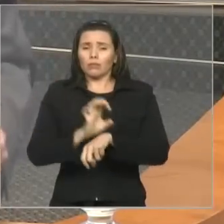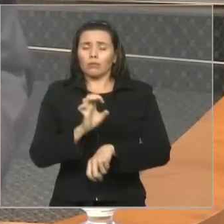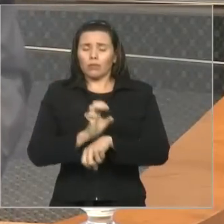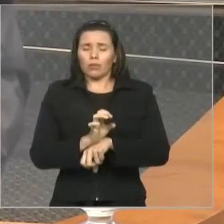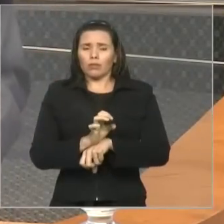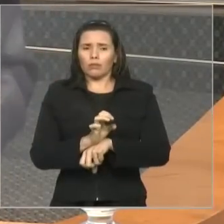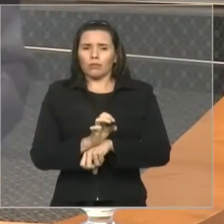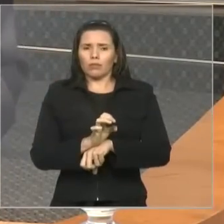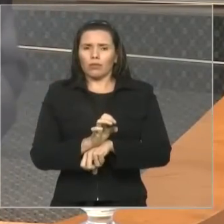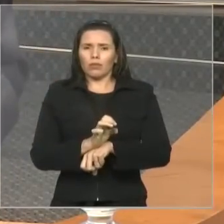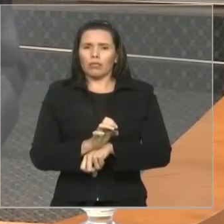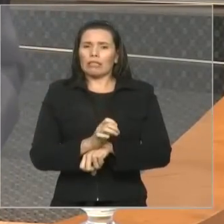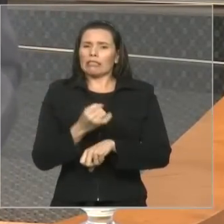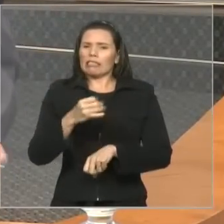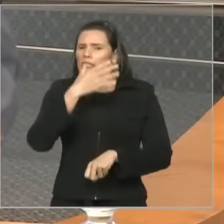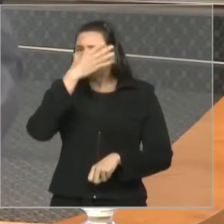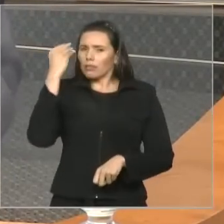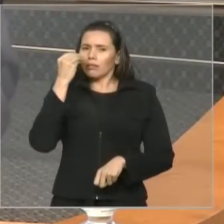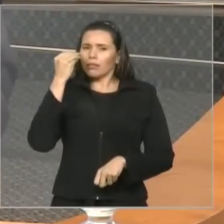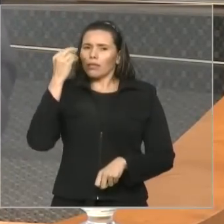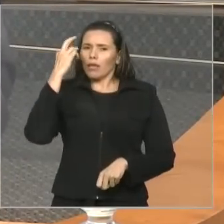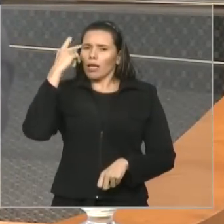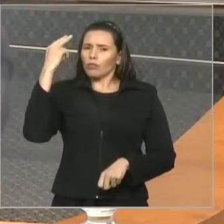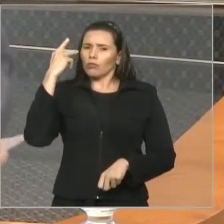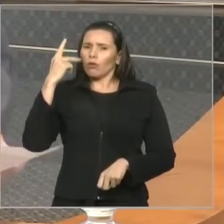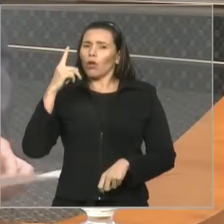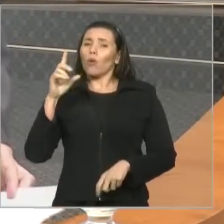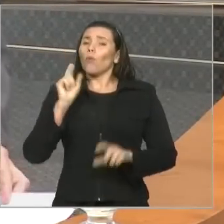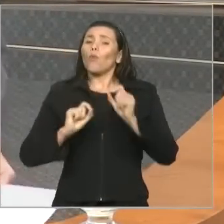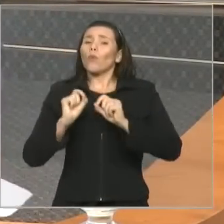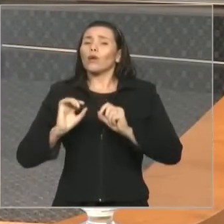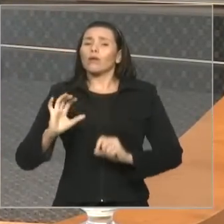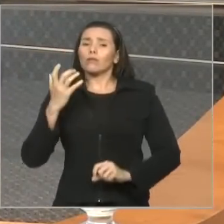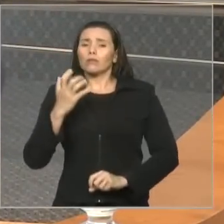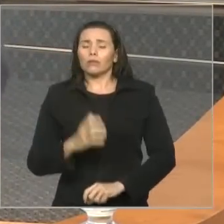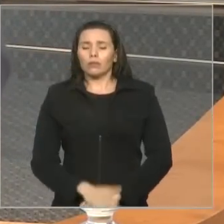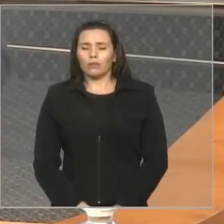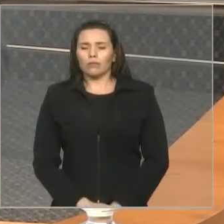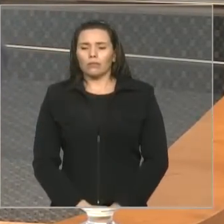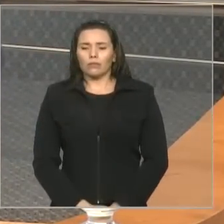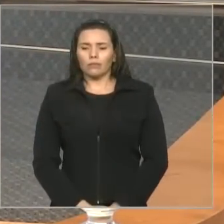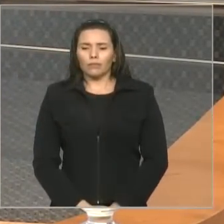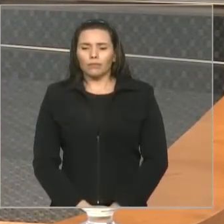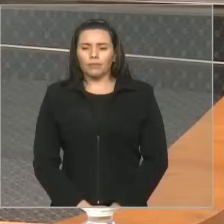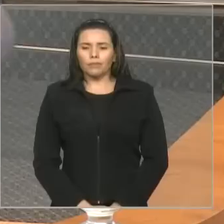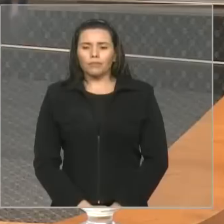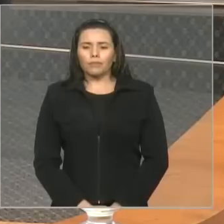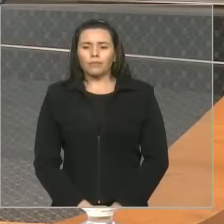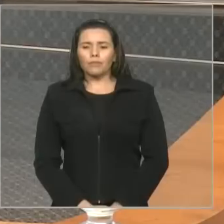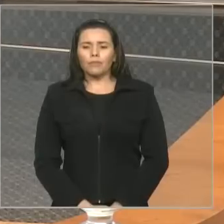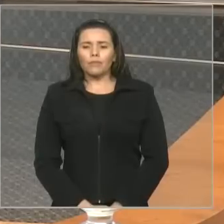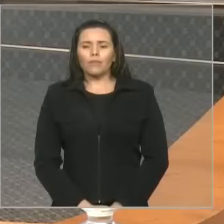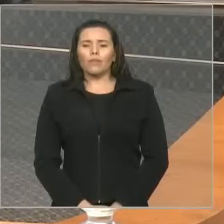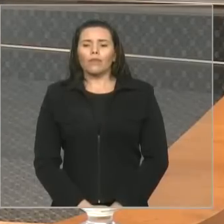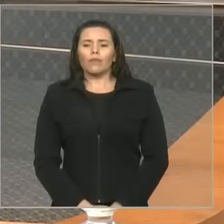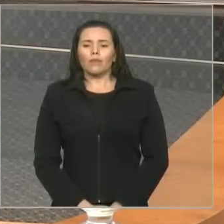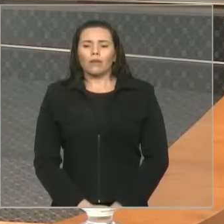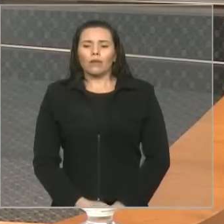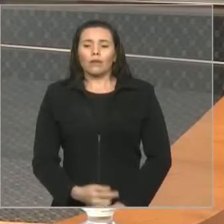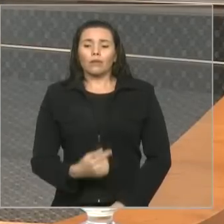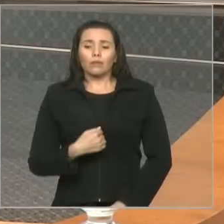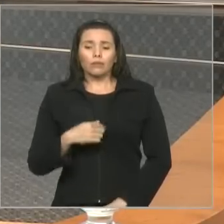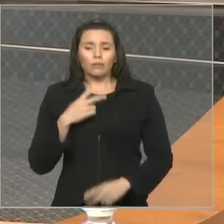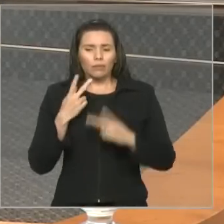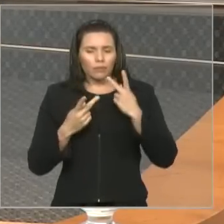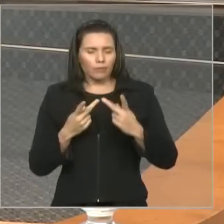Em uma época que todos, eu diria assim para você, entendam que o parlamento, e outro dia o